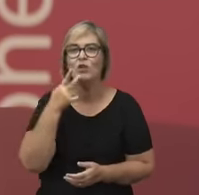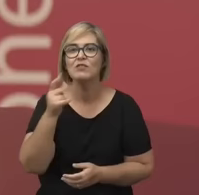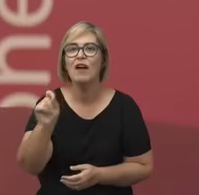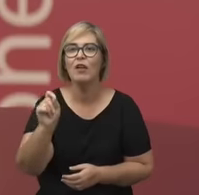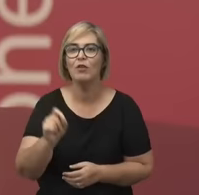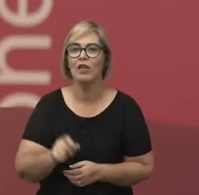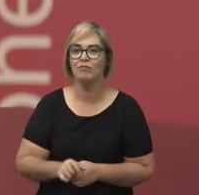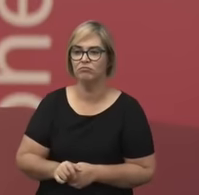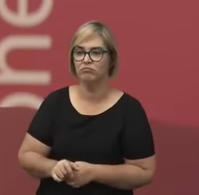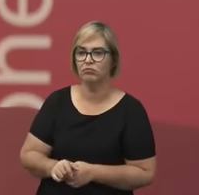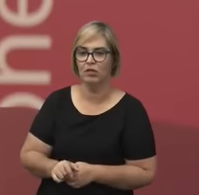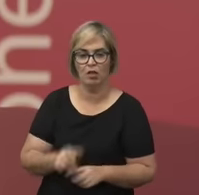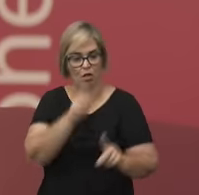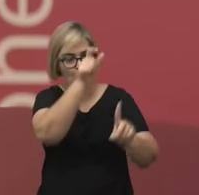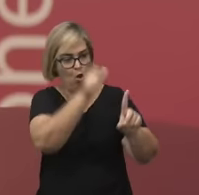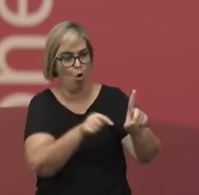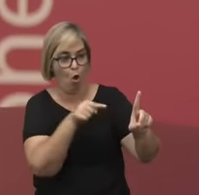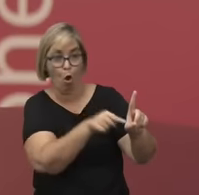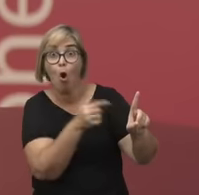uma grande mulher.